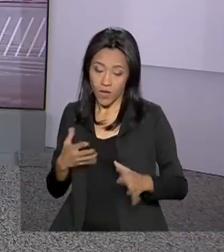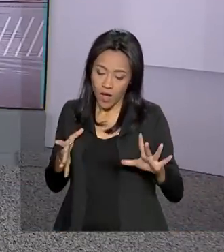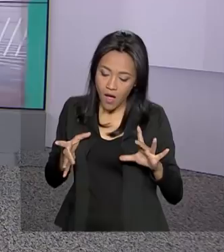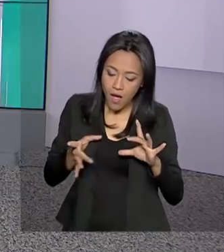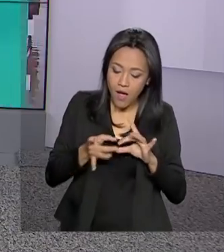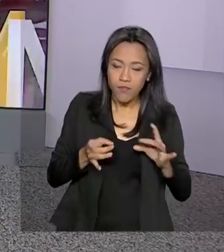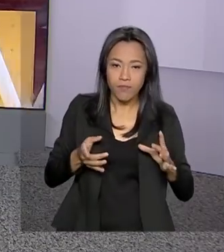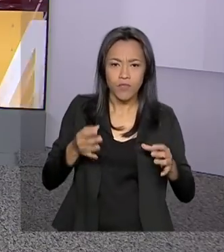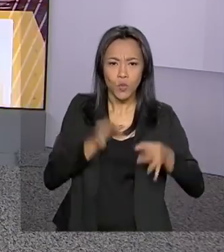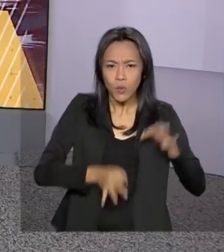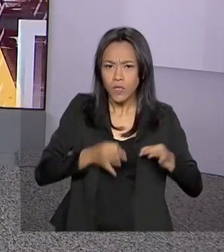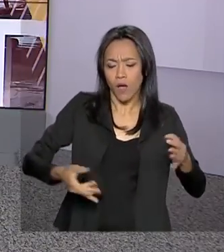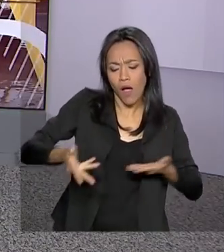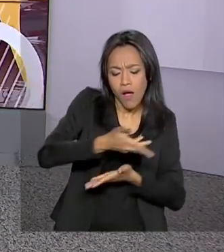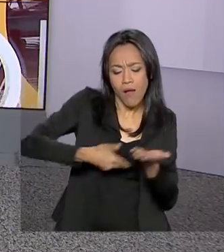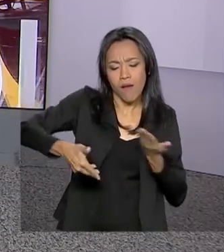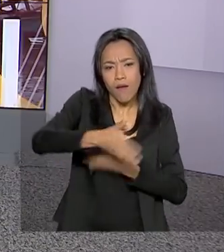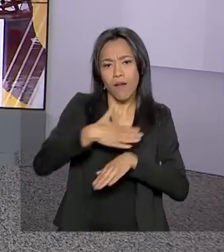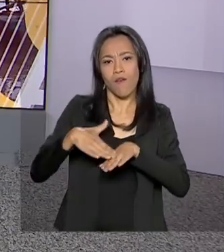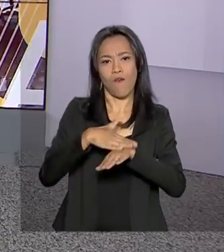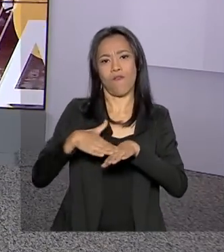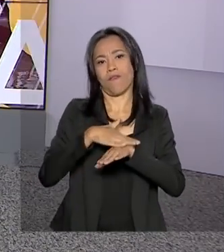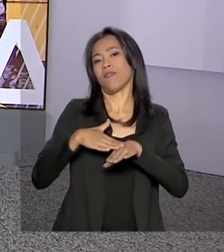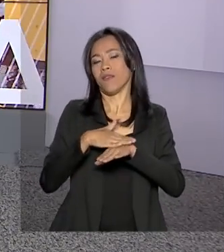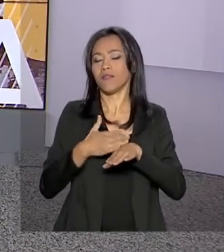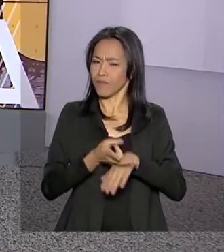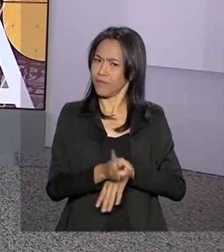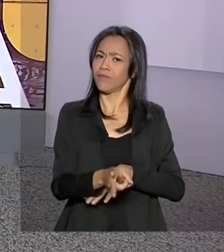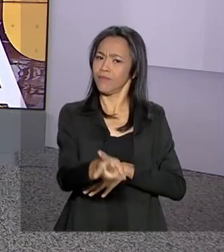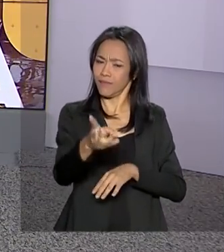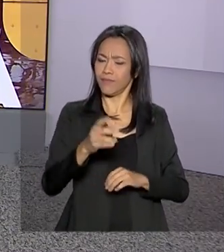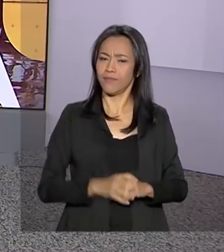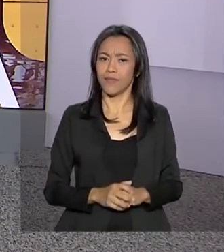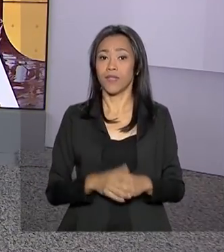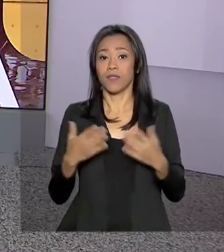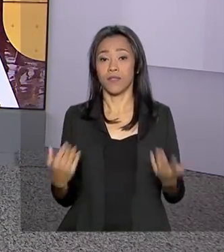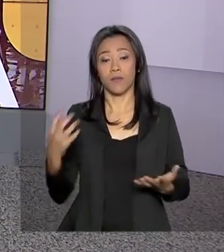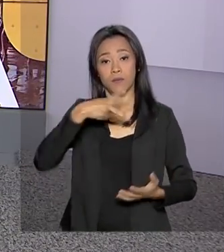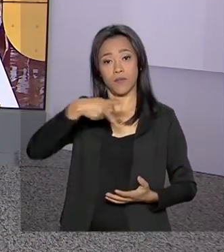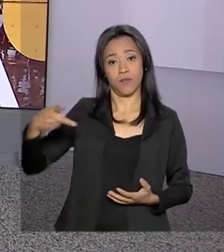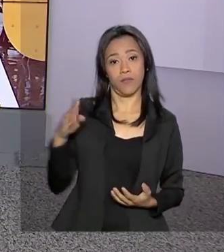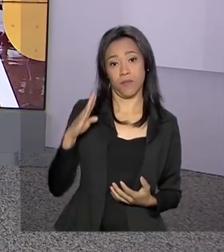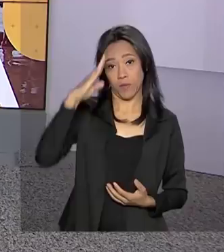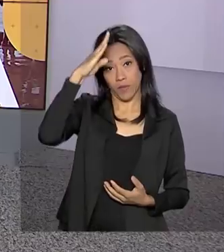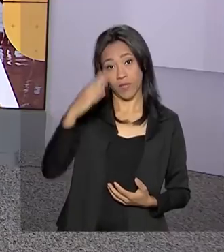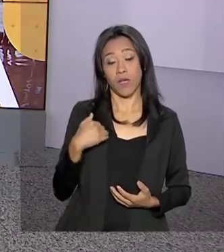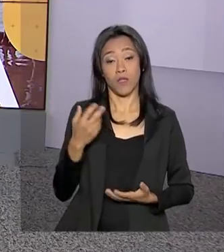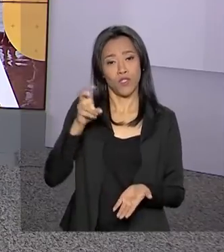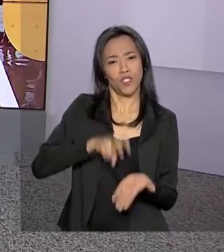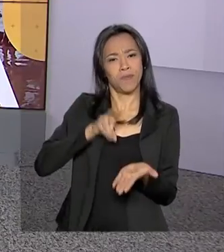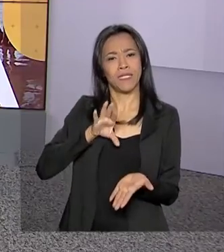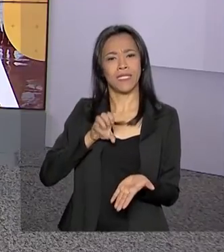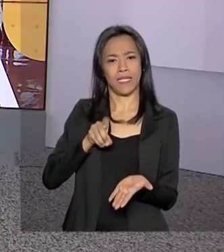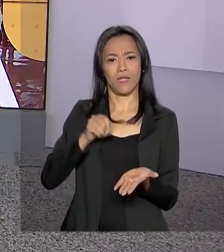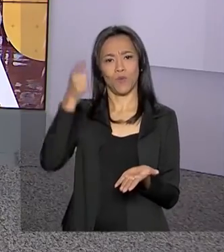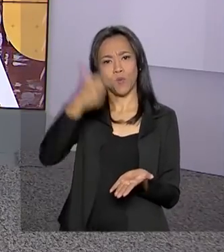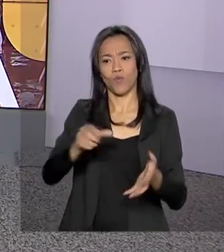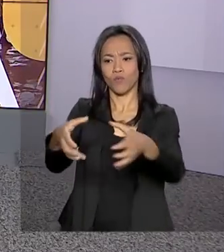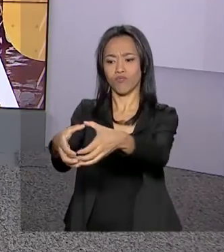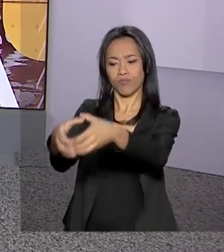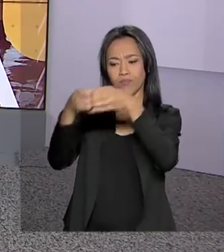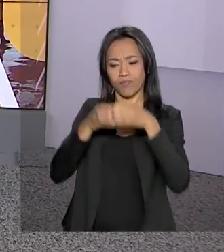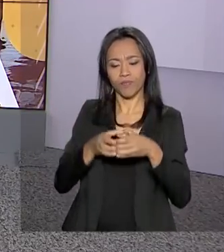Judiciário, em busca de melhorar o diálogo entre os três poderes, continua. O presidente Jair Bolsonaro recebeu logo cedo um novo grupo de